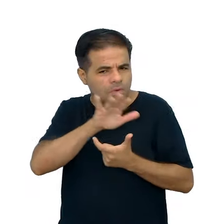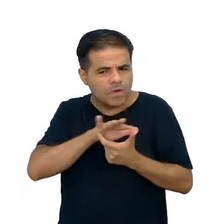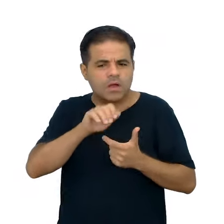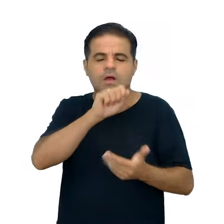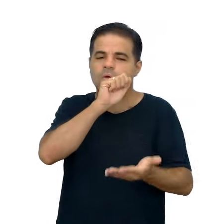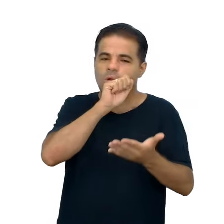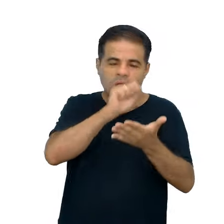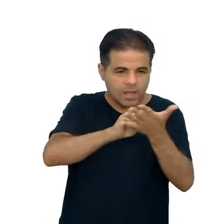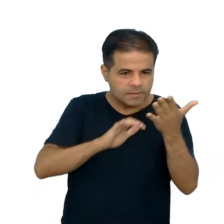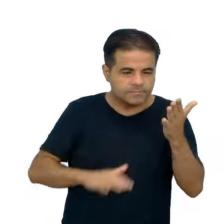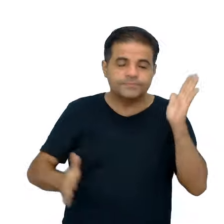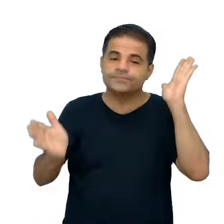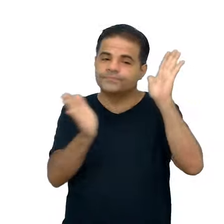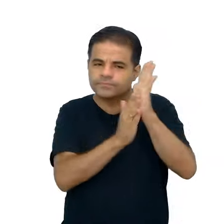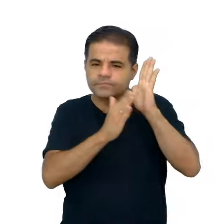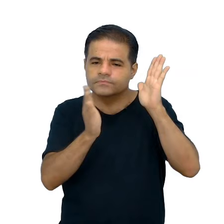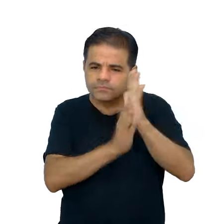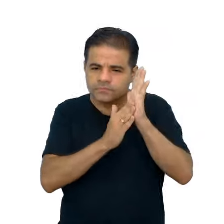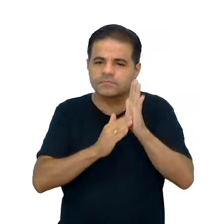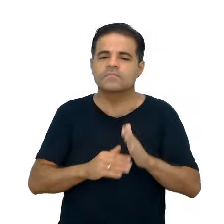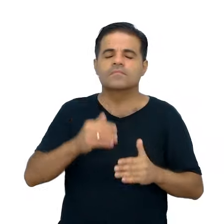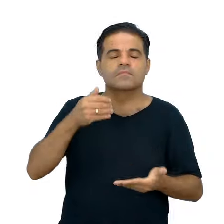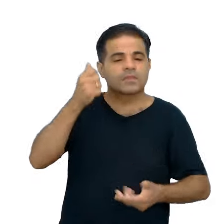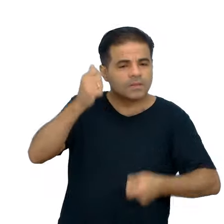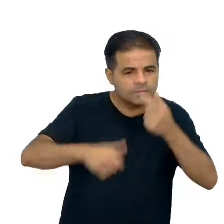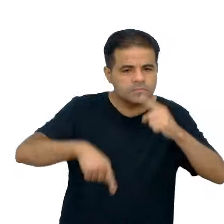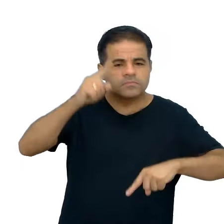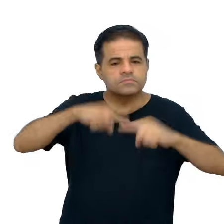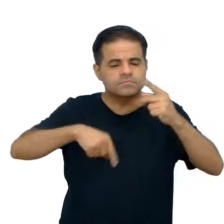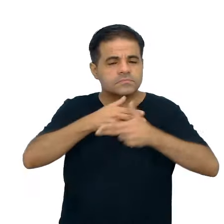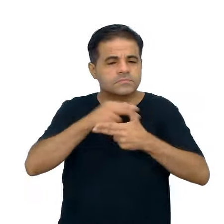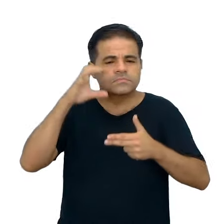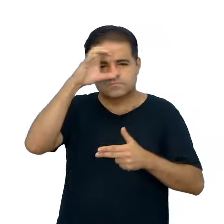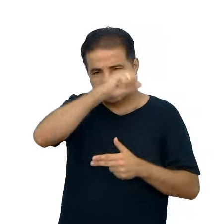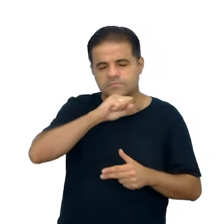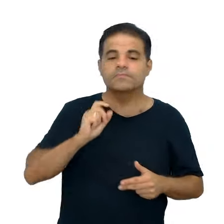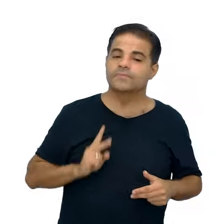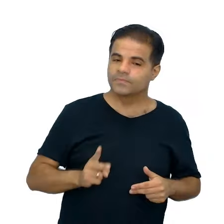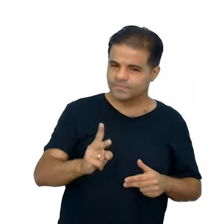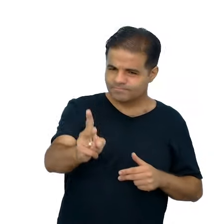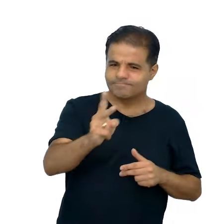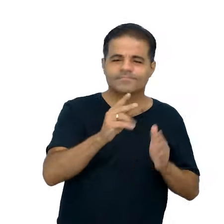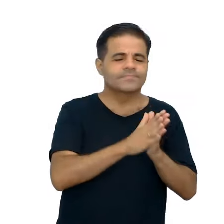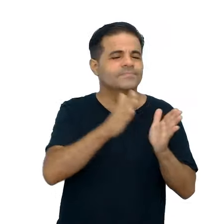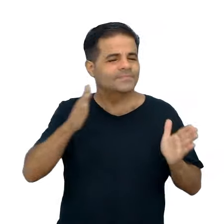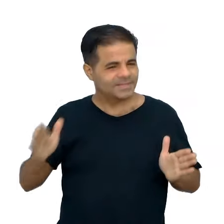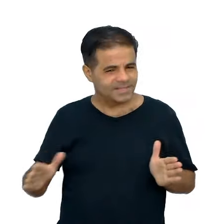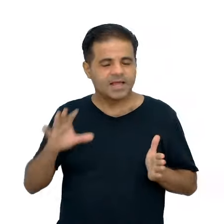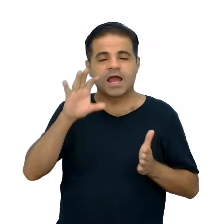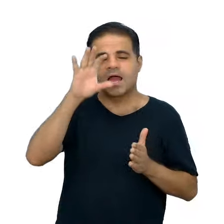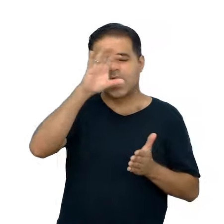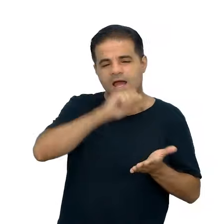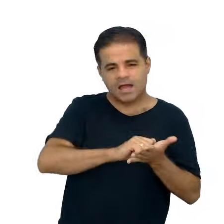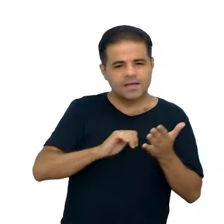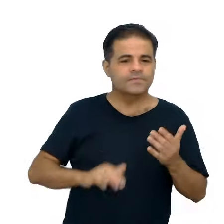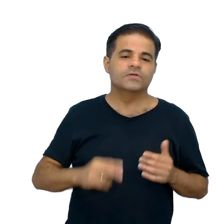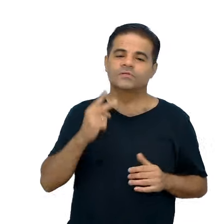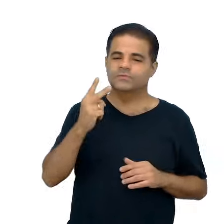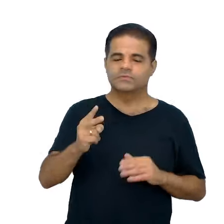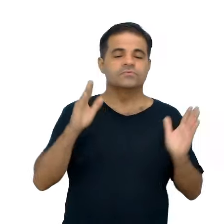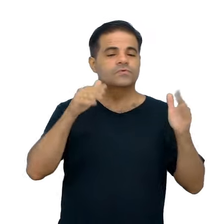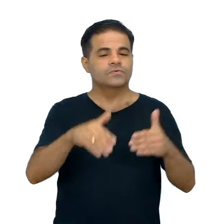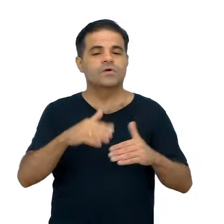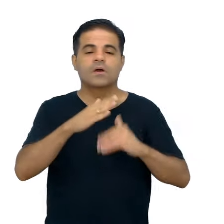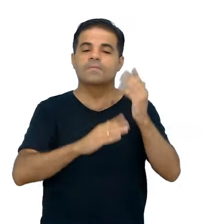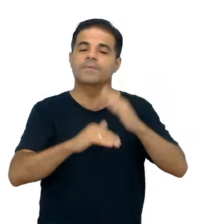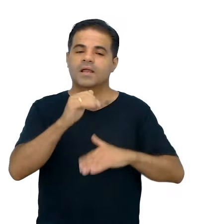atividades propostas em uma das aulas do material do Aprender Sempre, né, nessa sequência da atividade dois, com foco nas